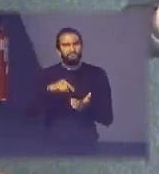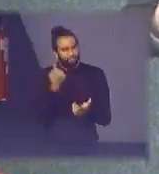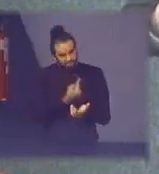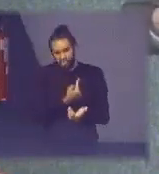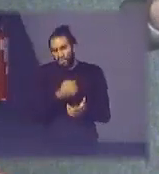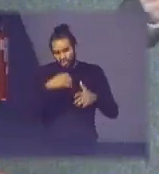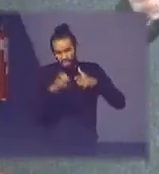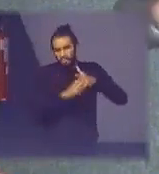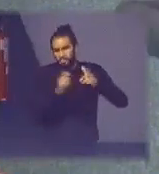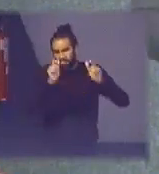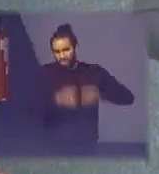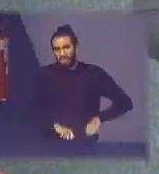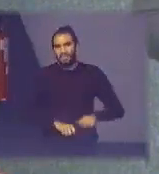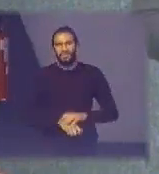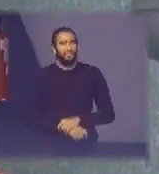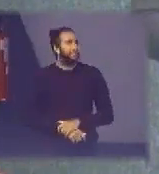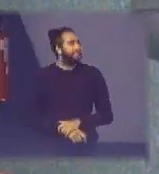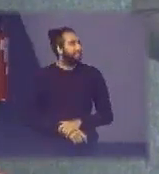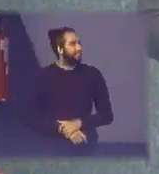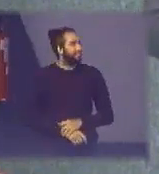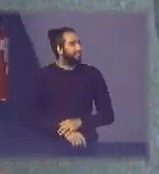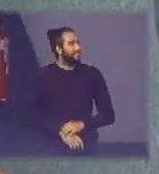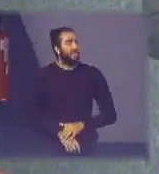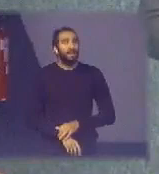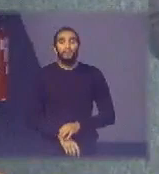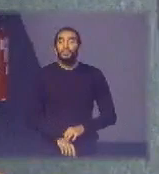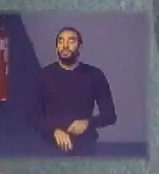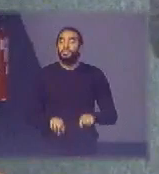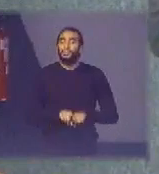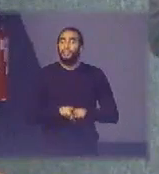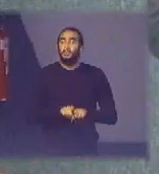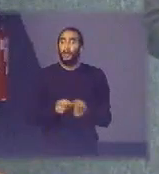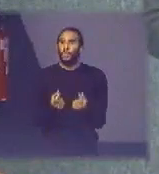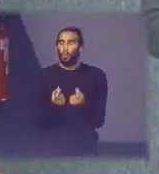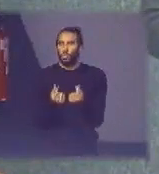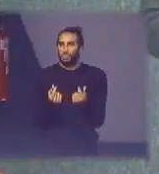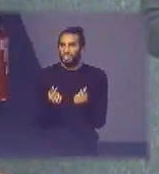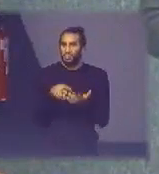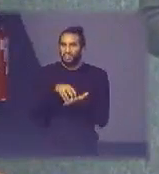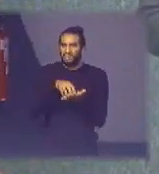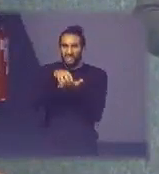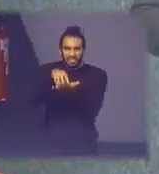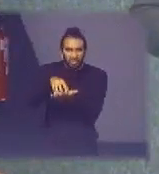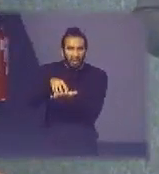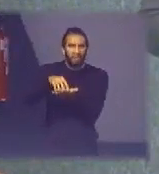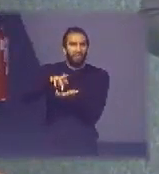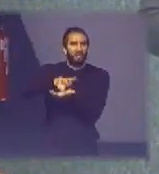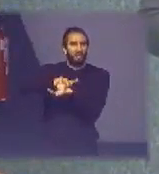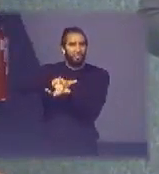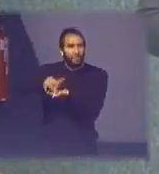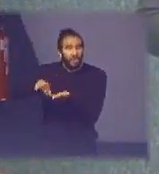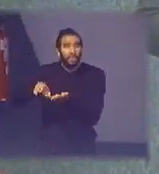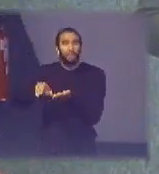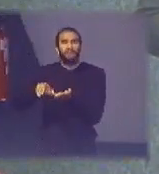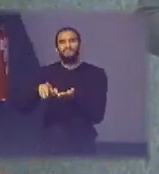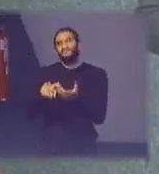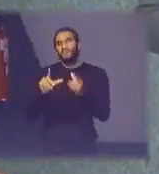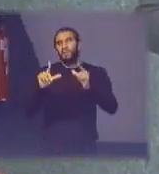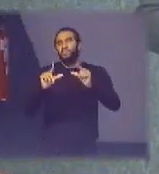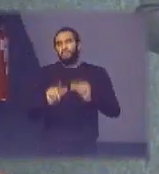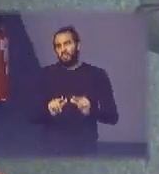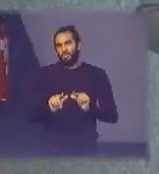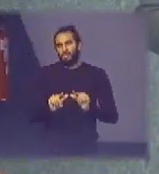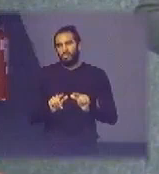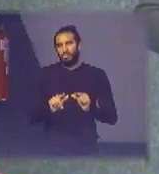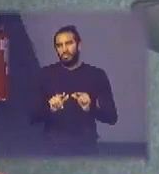poderíamos ganhar reduzindo custos de frete e até aumentando volumes